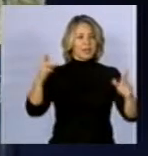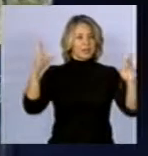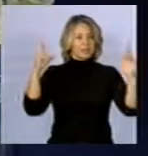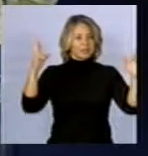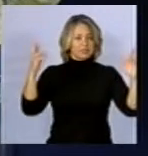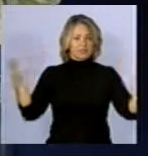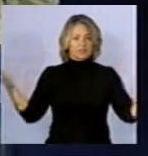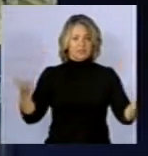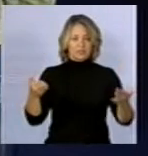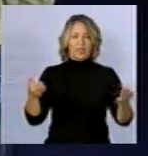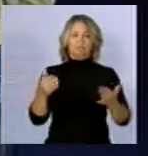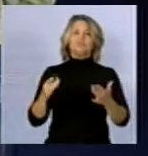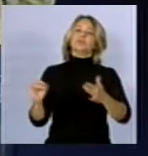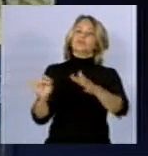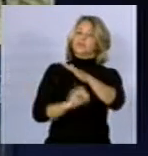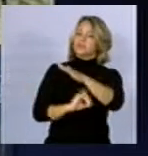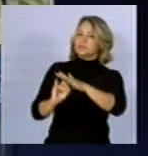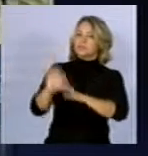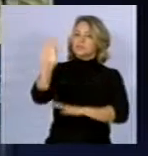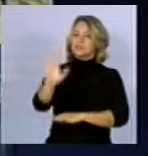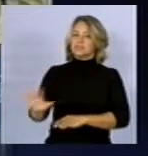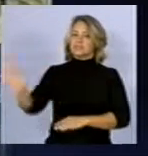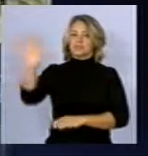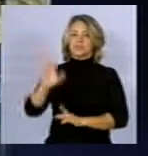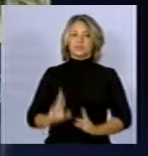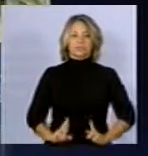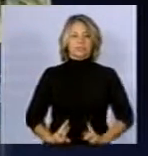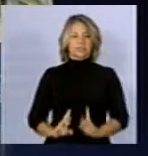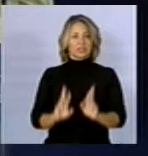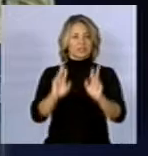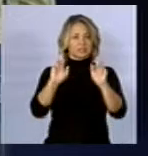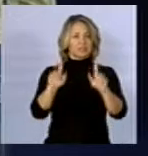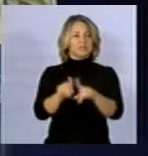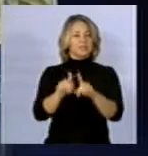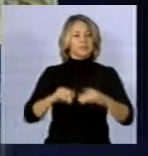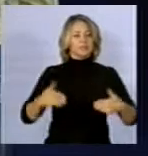audiência o Instituto Nacional de Câncer e o Ministério da Saúde.